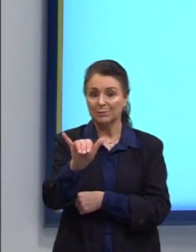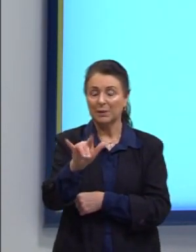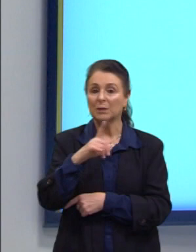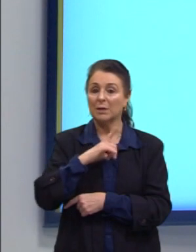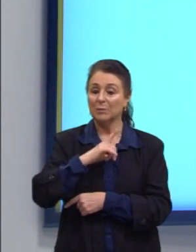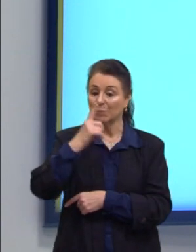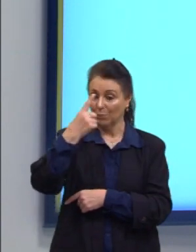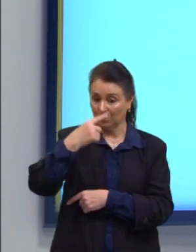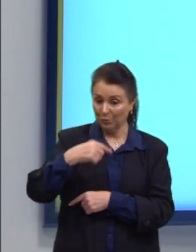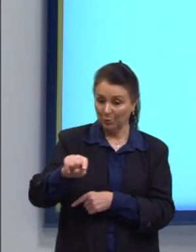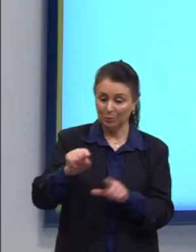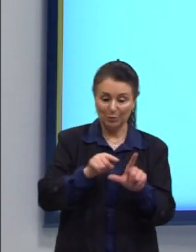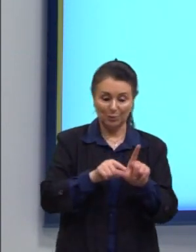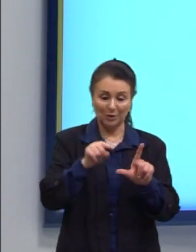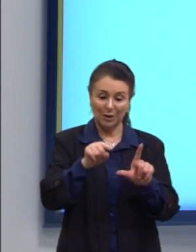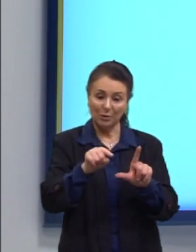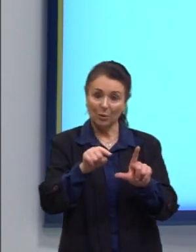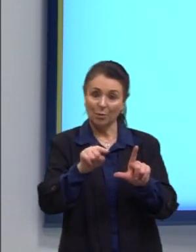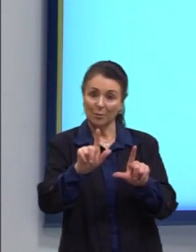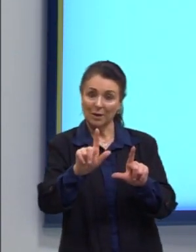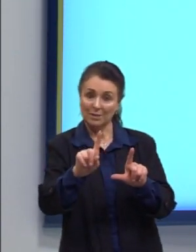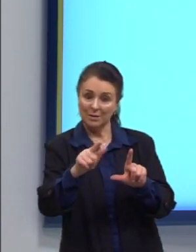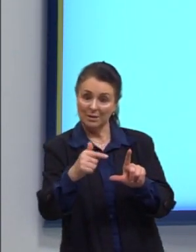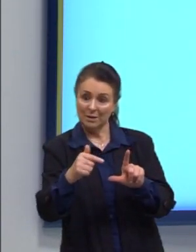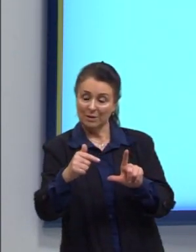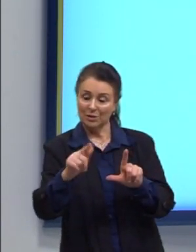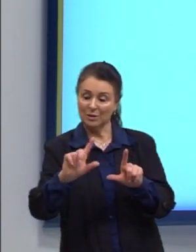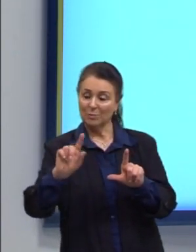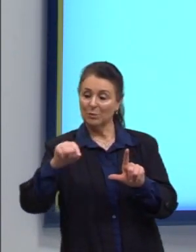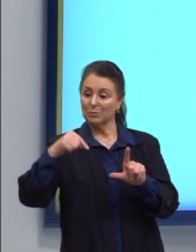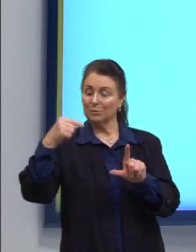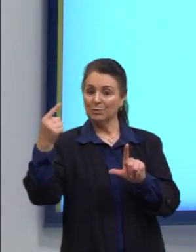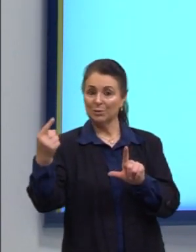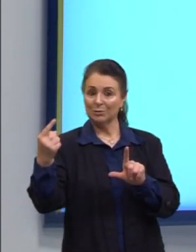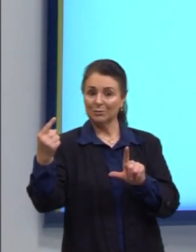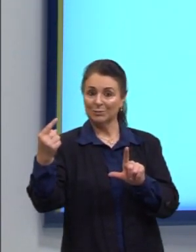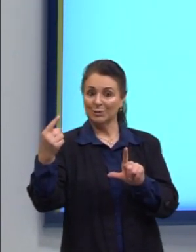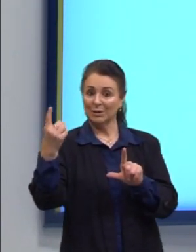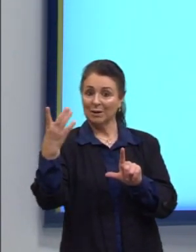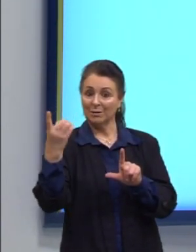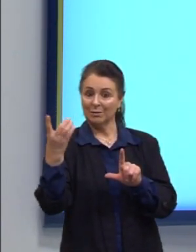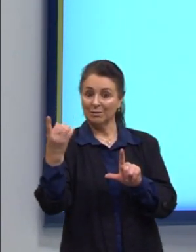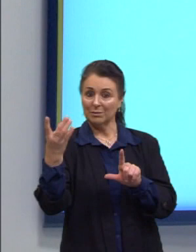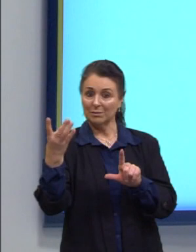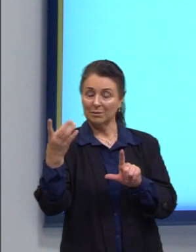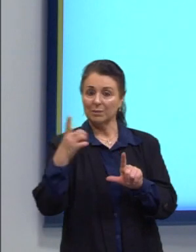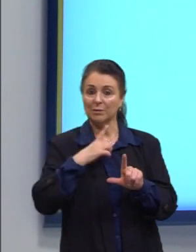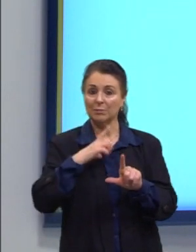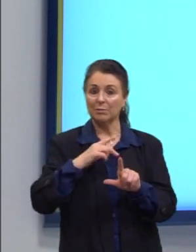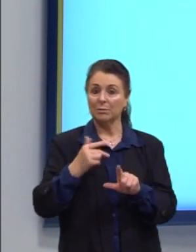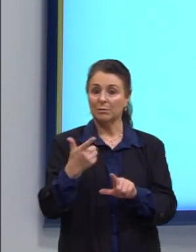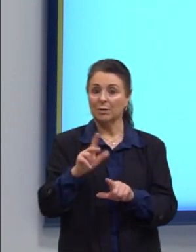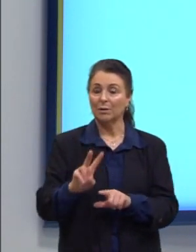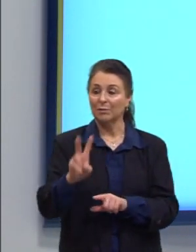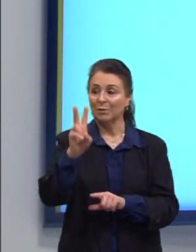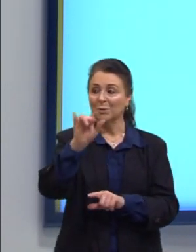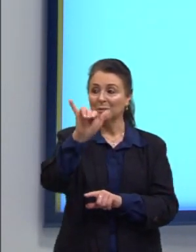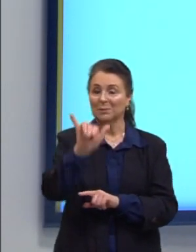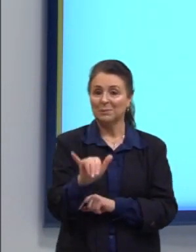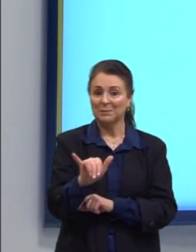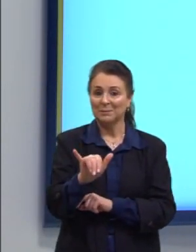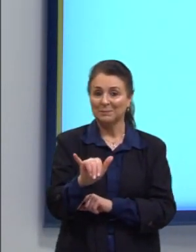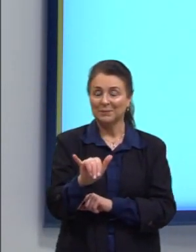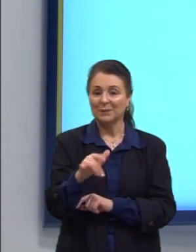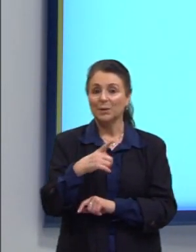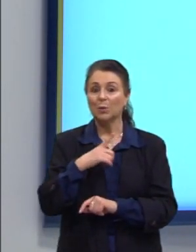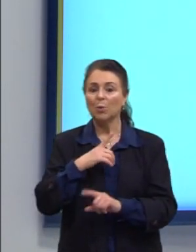ponto. Esse ponto, ele tem o X igual a 14, mas não tem o valor do Y. Como é que eu